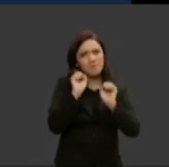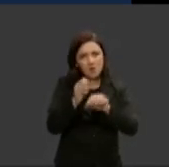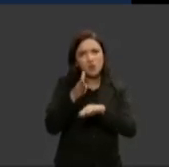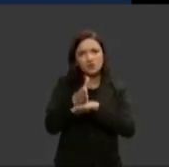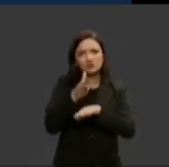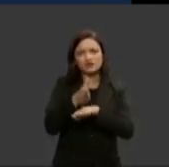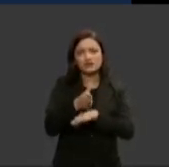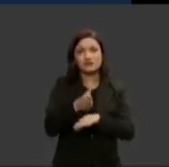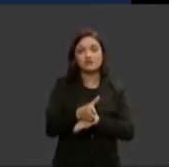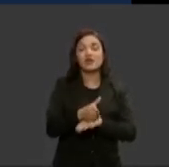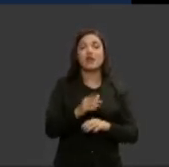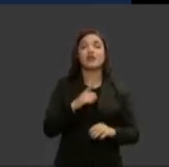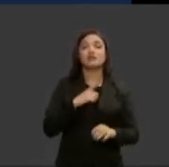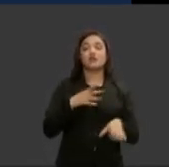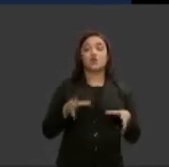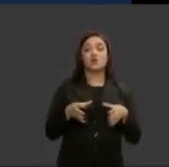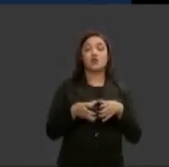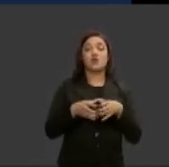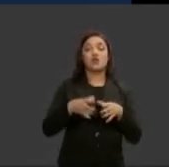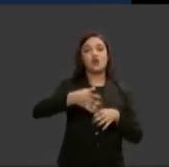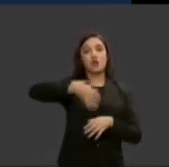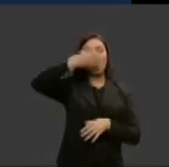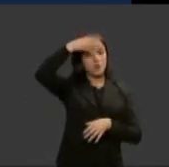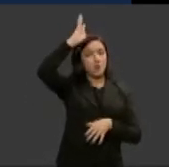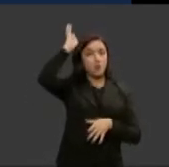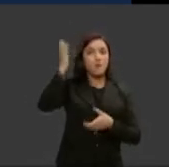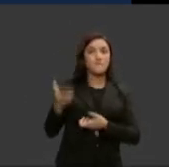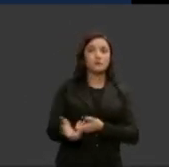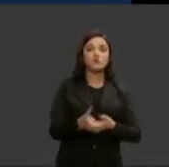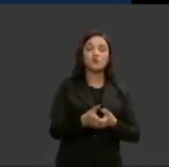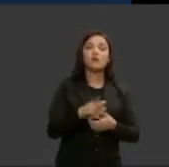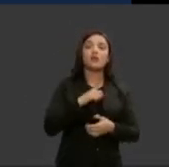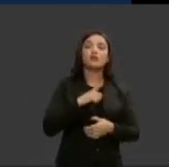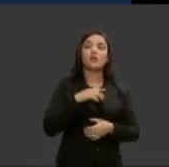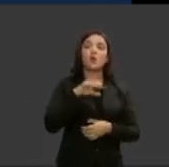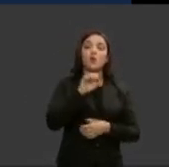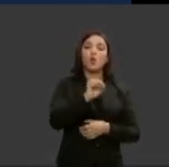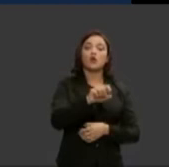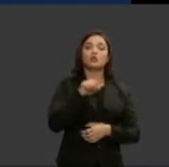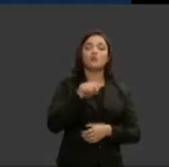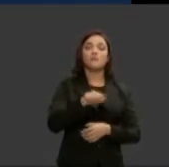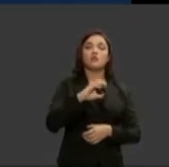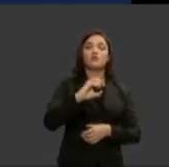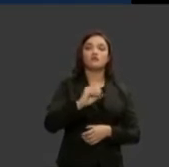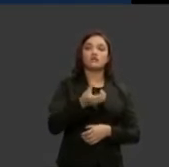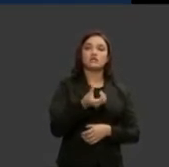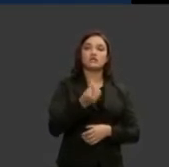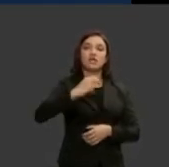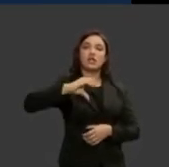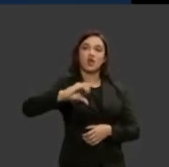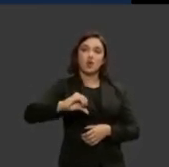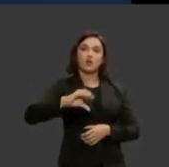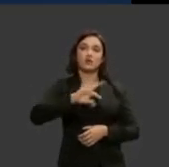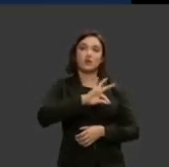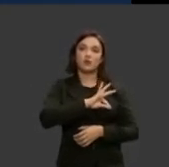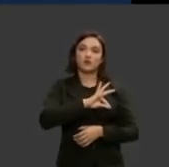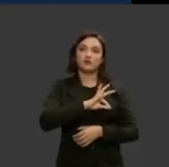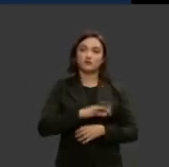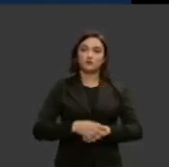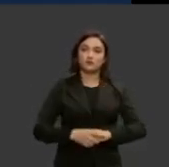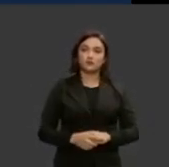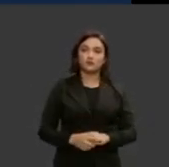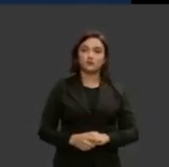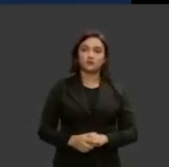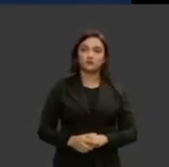temos no corpo de bombeiros nos corpos de bombeiros militares 18.069 policiais por favor